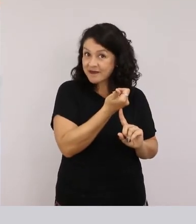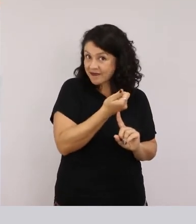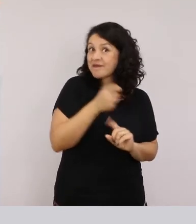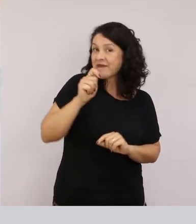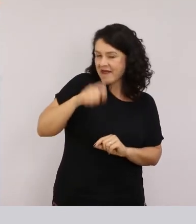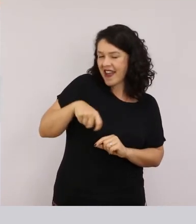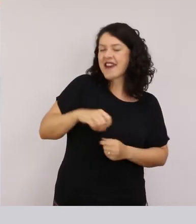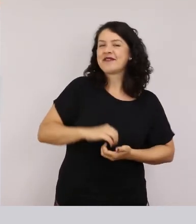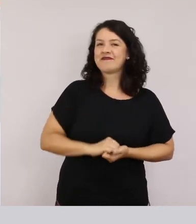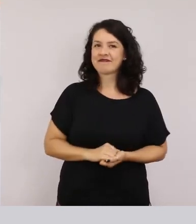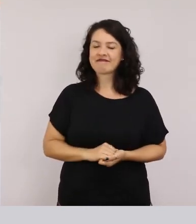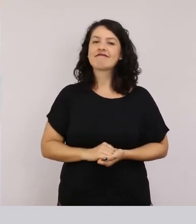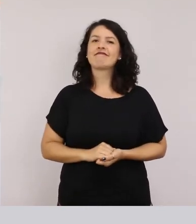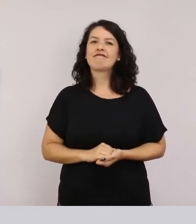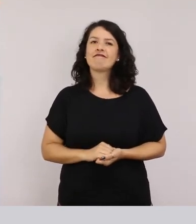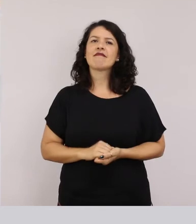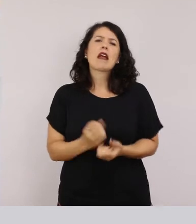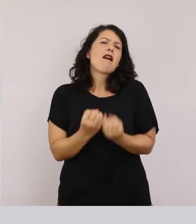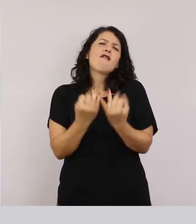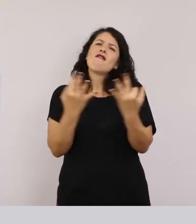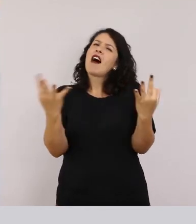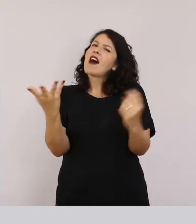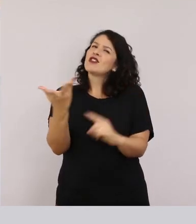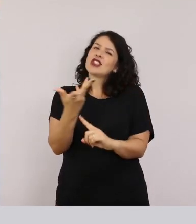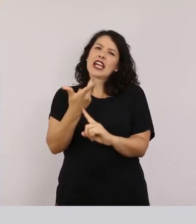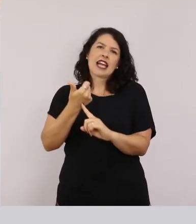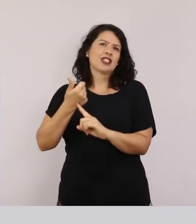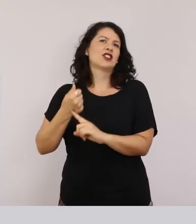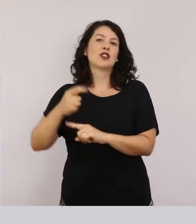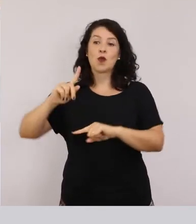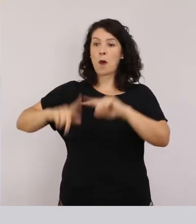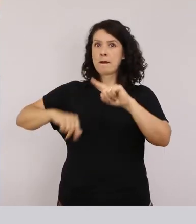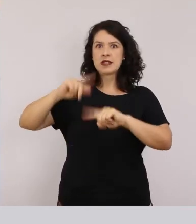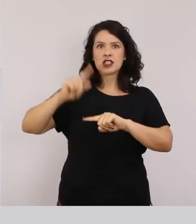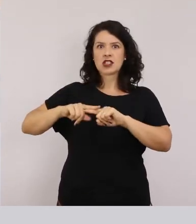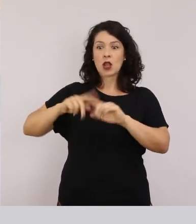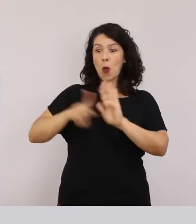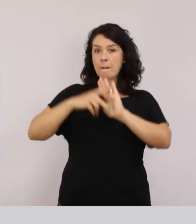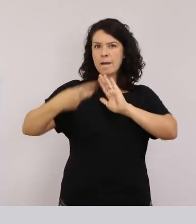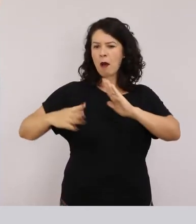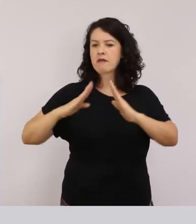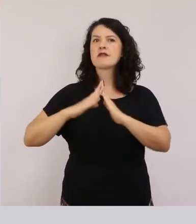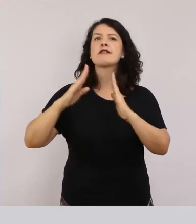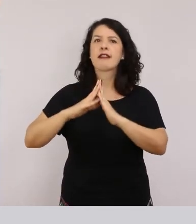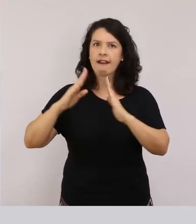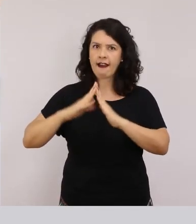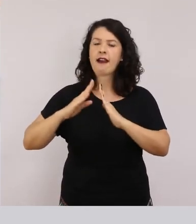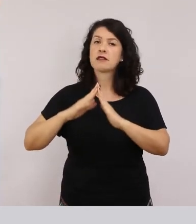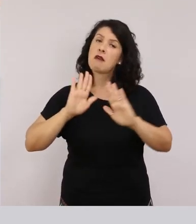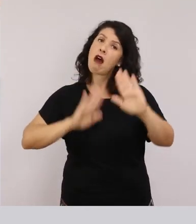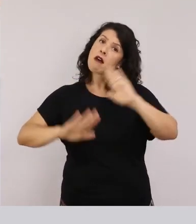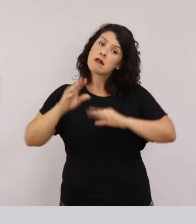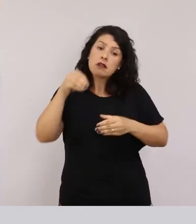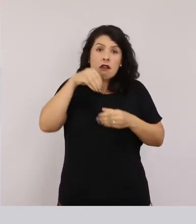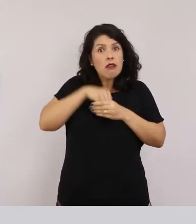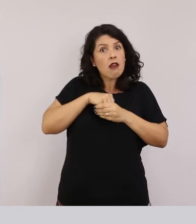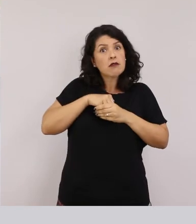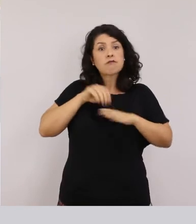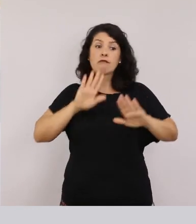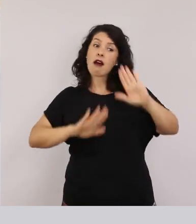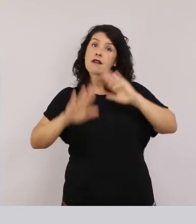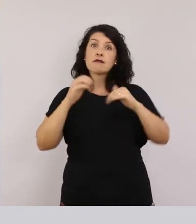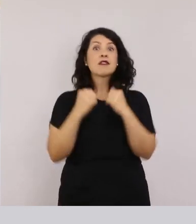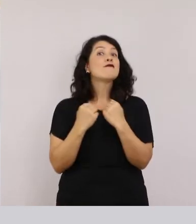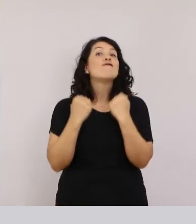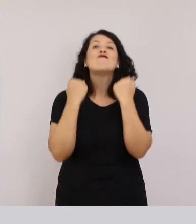Muitos artistas trabalham com elementos da casa Alguns da casa do lado de dentro,